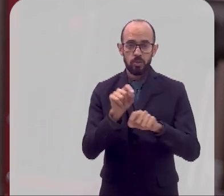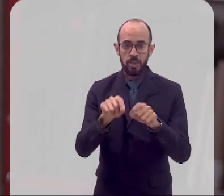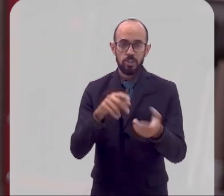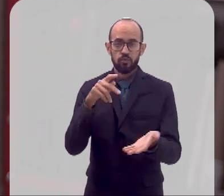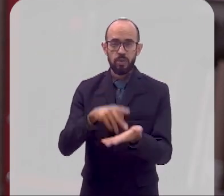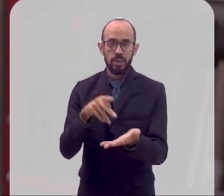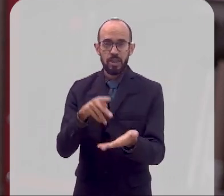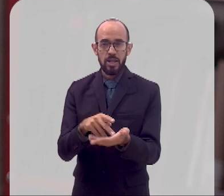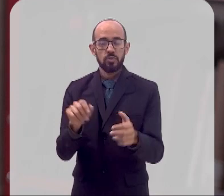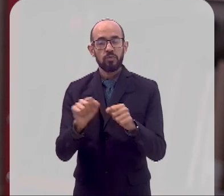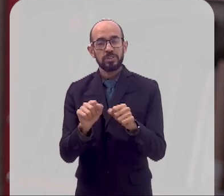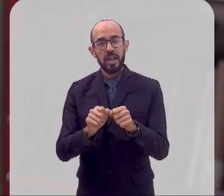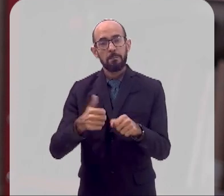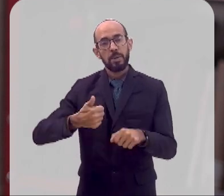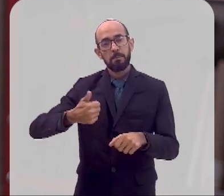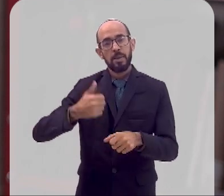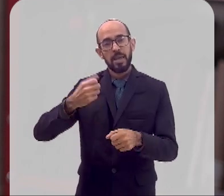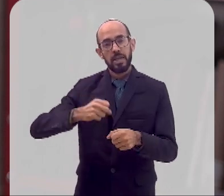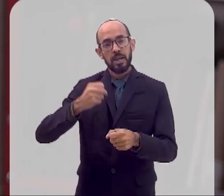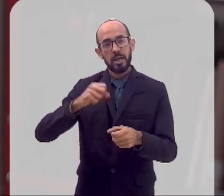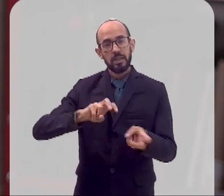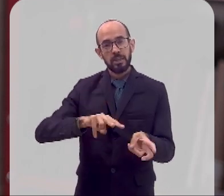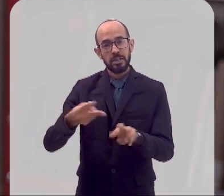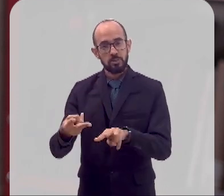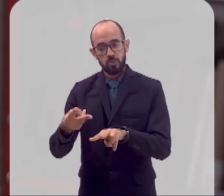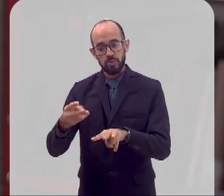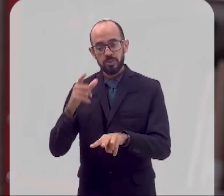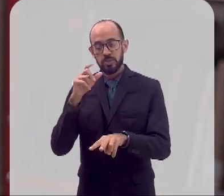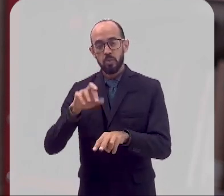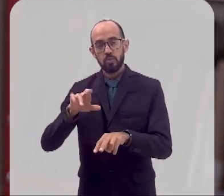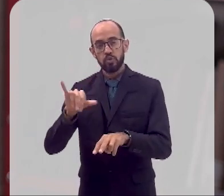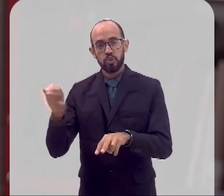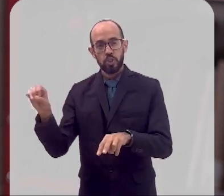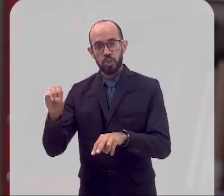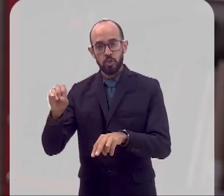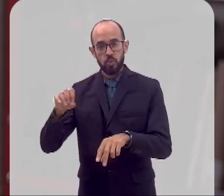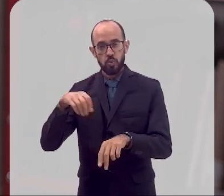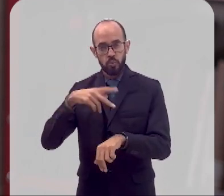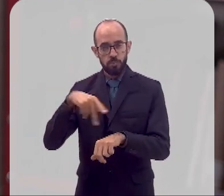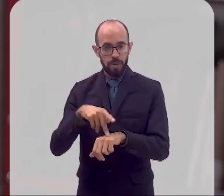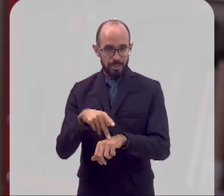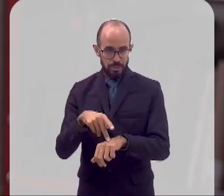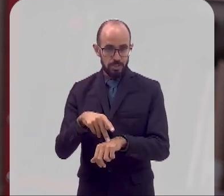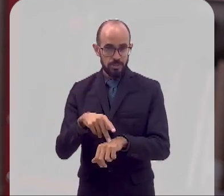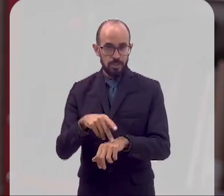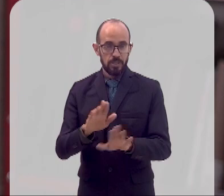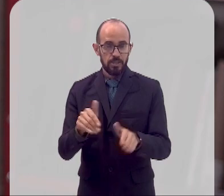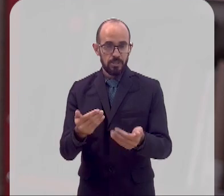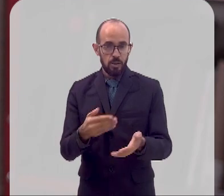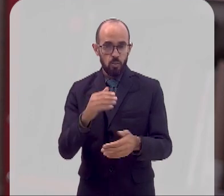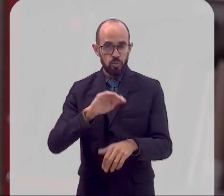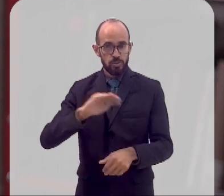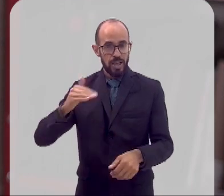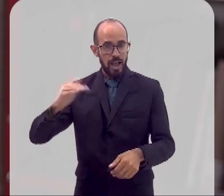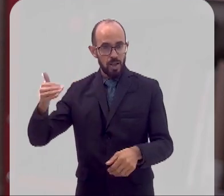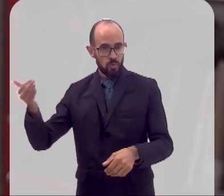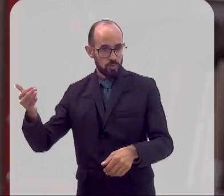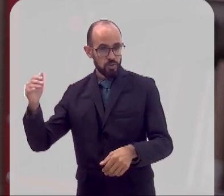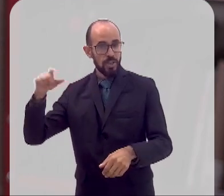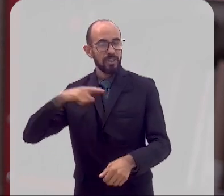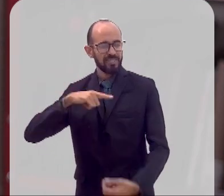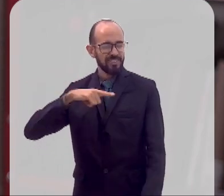efetivamente fazer a primeira obra de transposição de rio no país, né? Então, os arcos, eles são